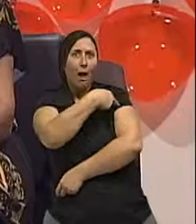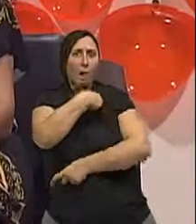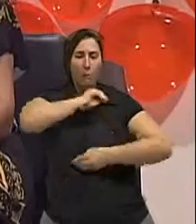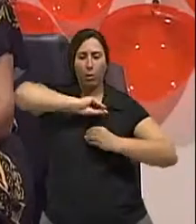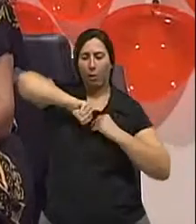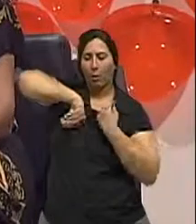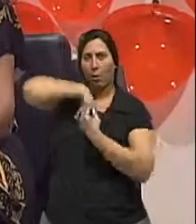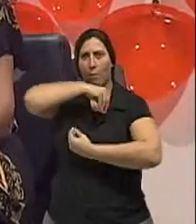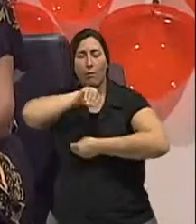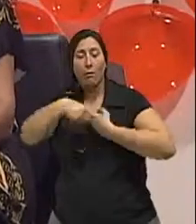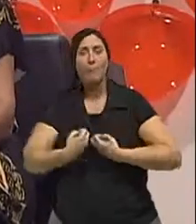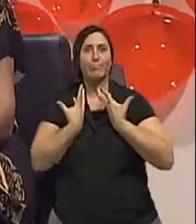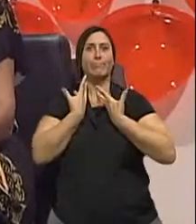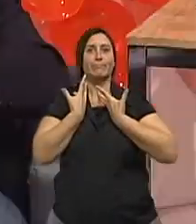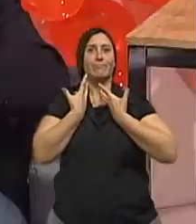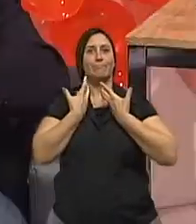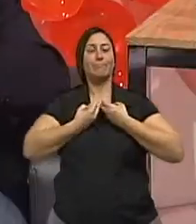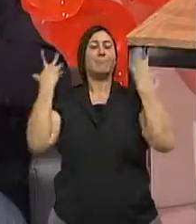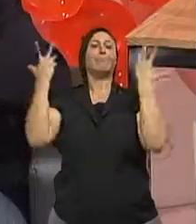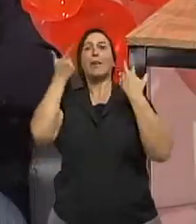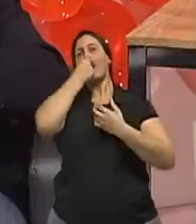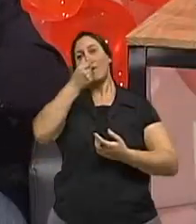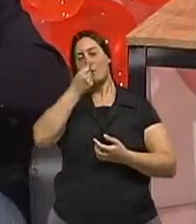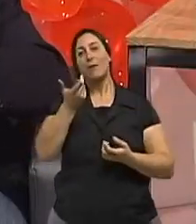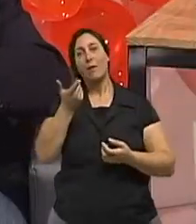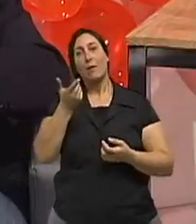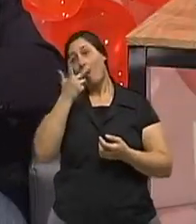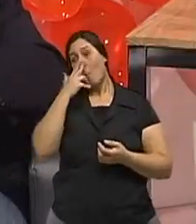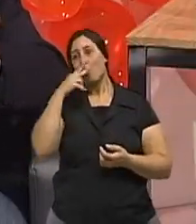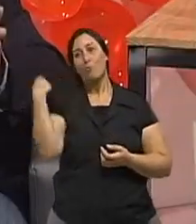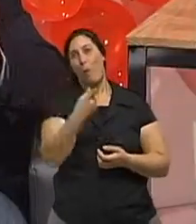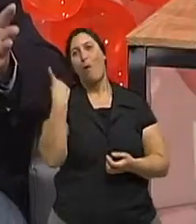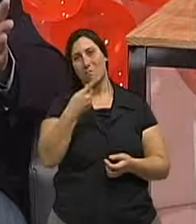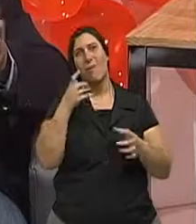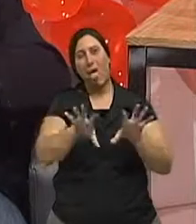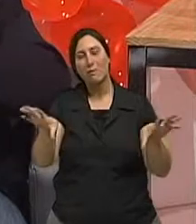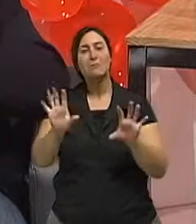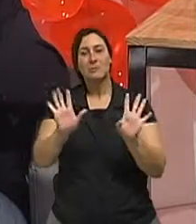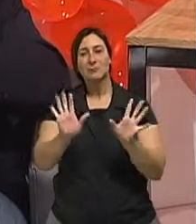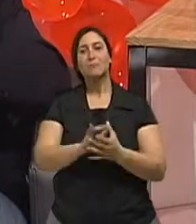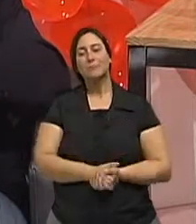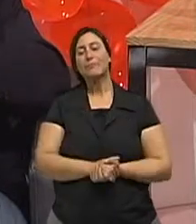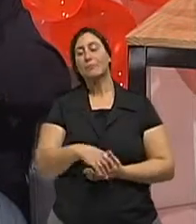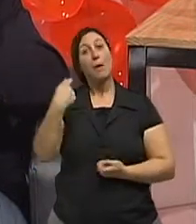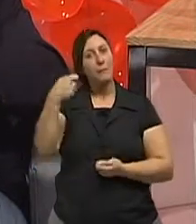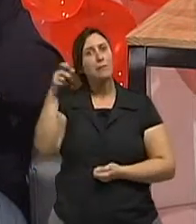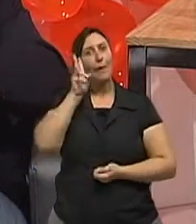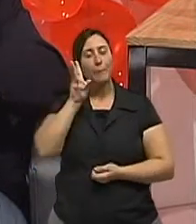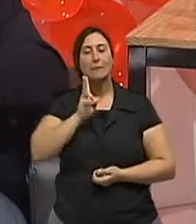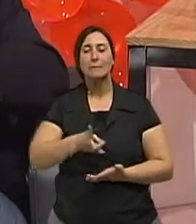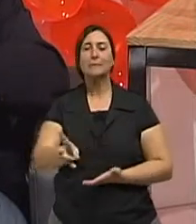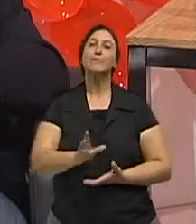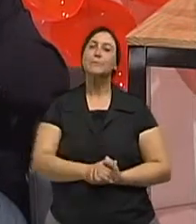infalível. Não. Se eu não reforçar ela todo ano. Exatamente. Como a nossa memória, Tá certo. É isso aí. Memória. Tem que reforçar. Tem que reforçar.